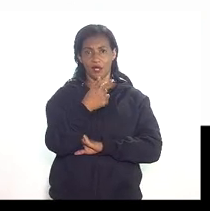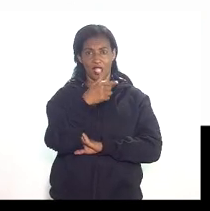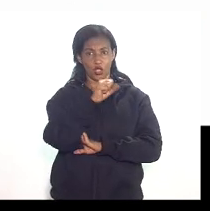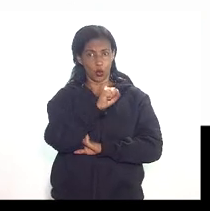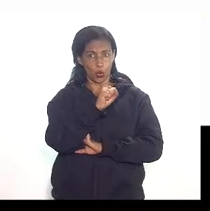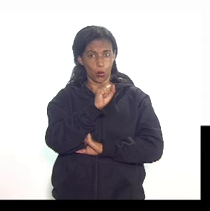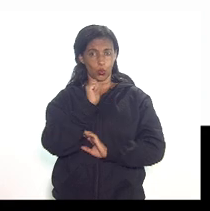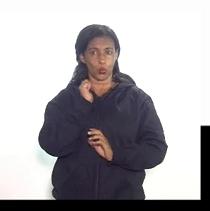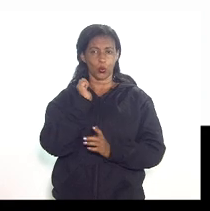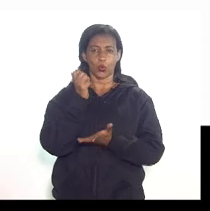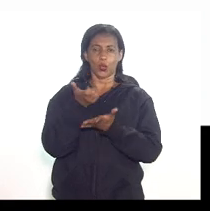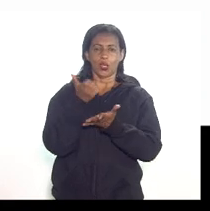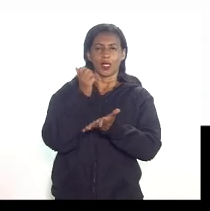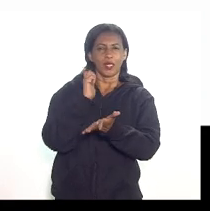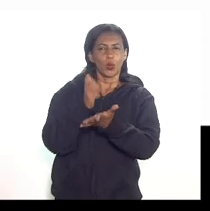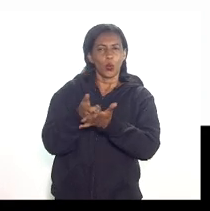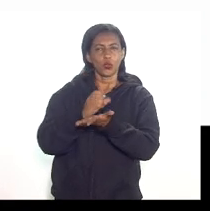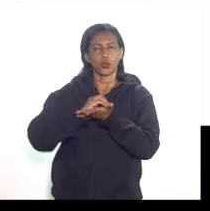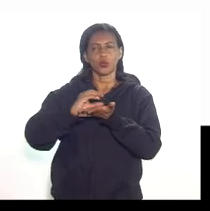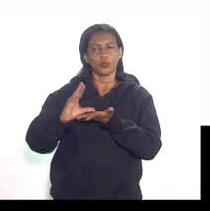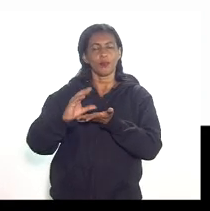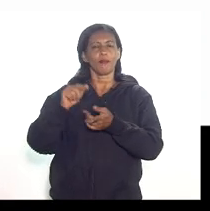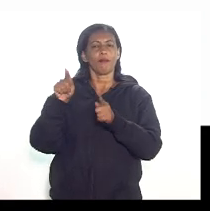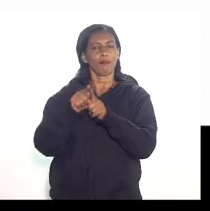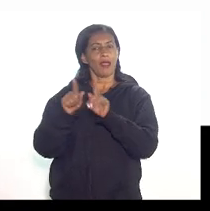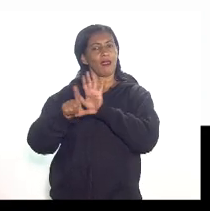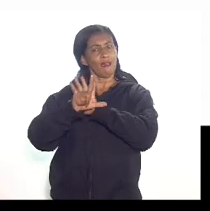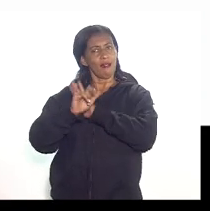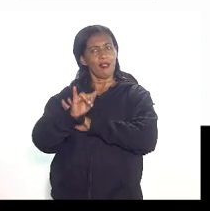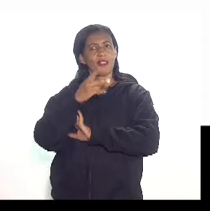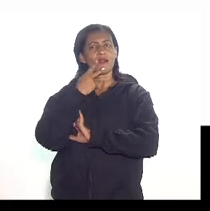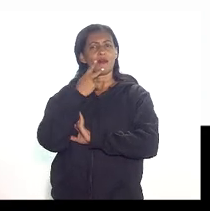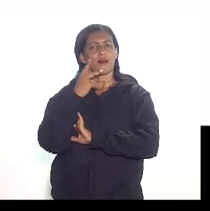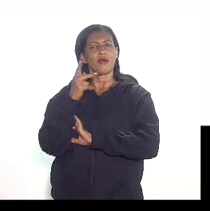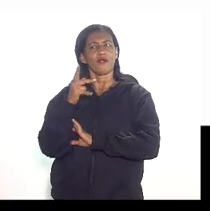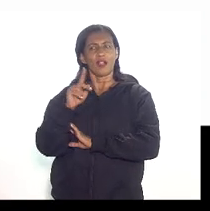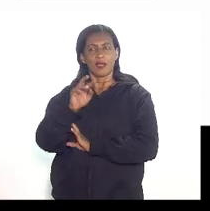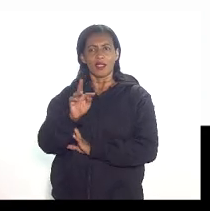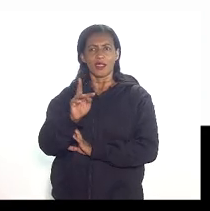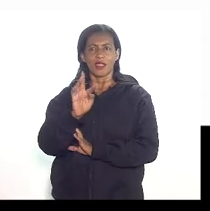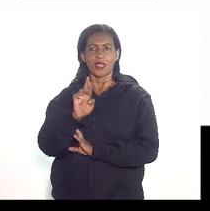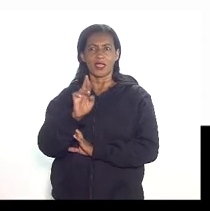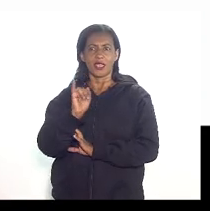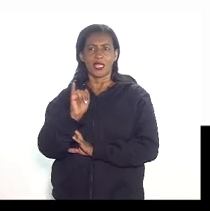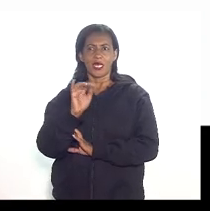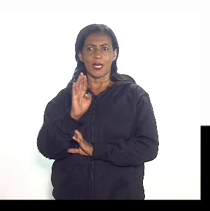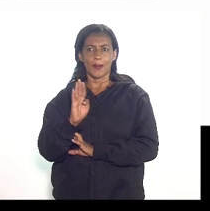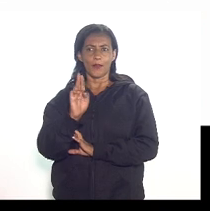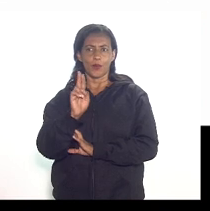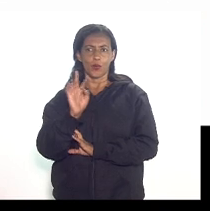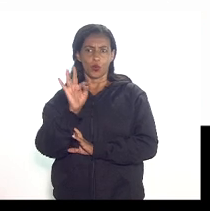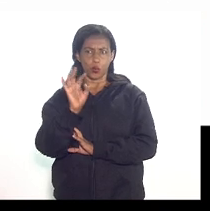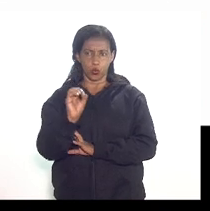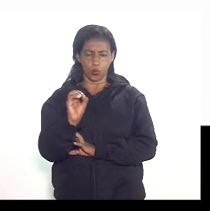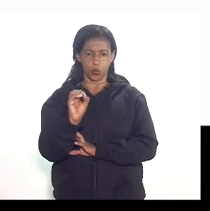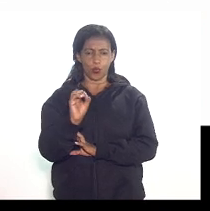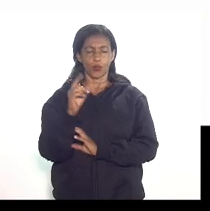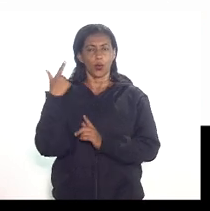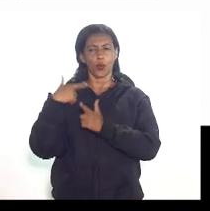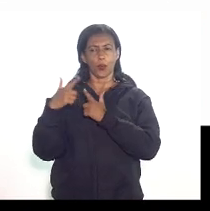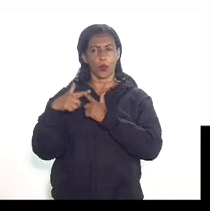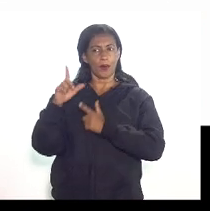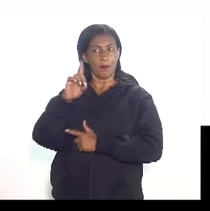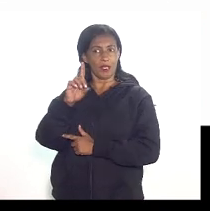operacionais e depreciação e a lei também fala em tributos o problema é que o DAP faz a